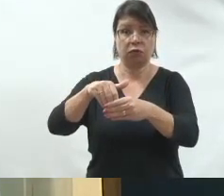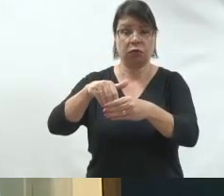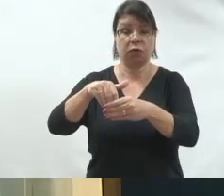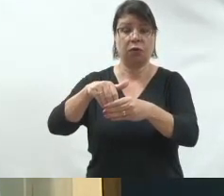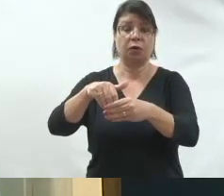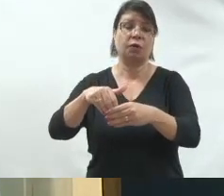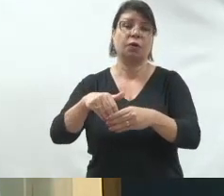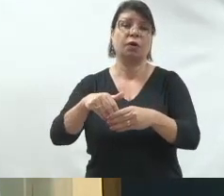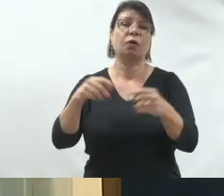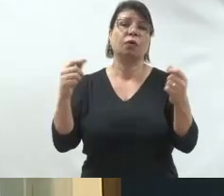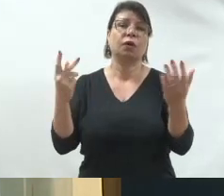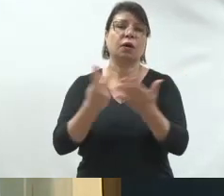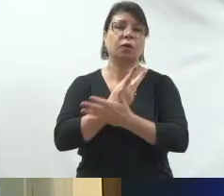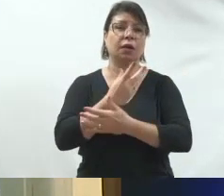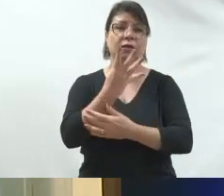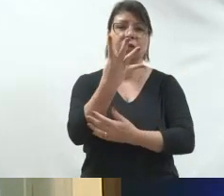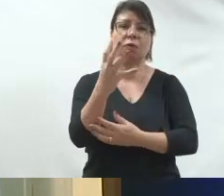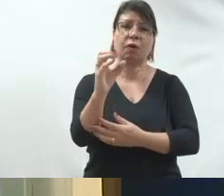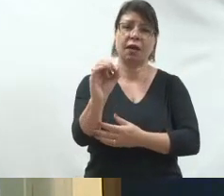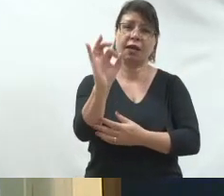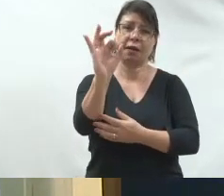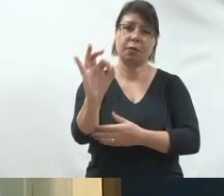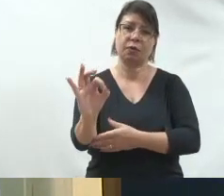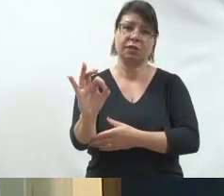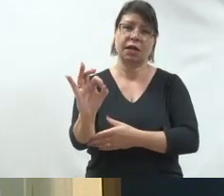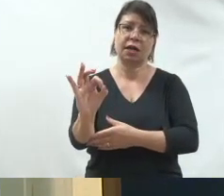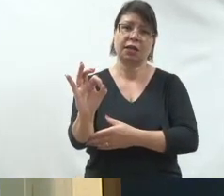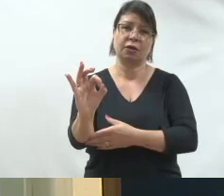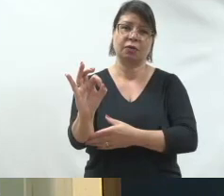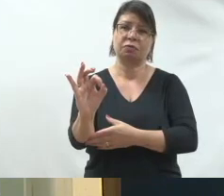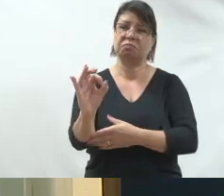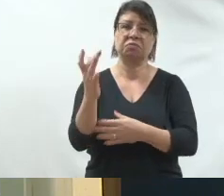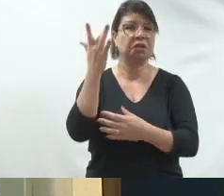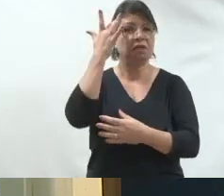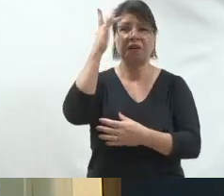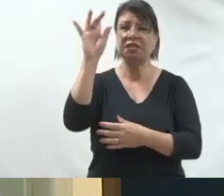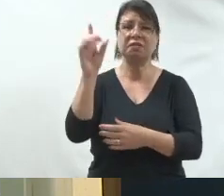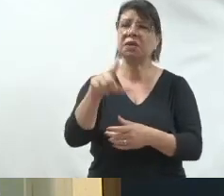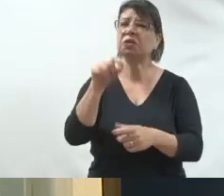seguramente, 40% dos eleitores não vão saber em quem votar para vereador.